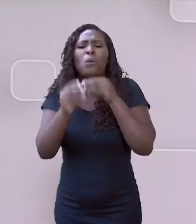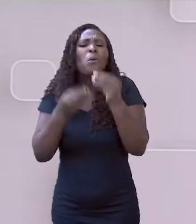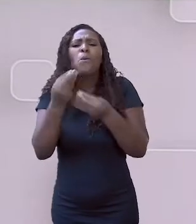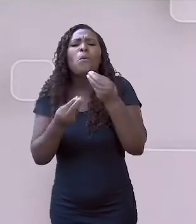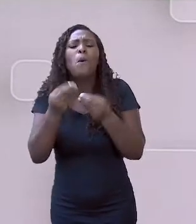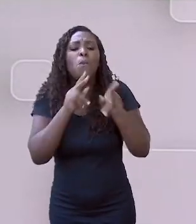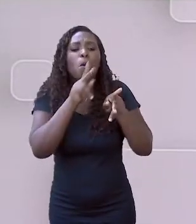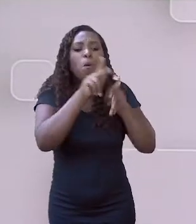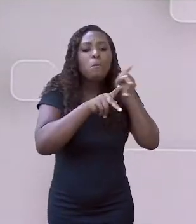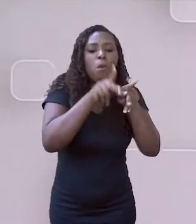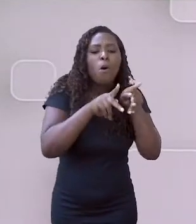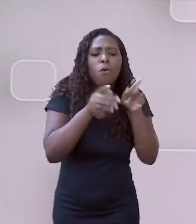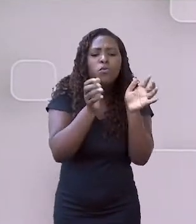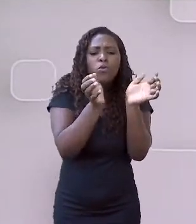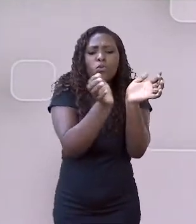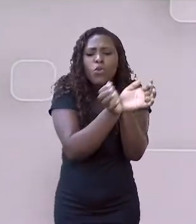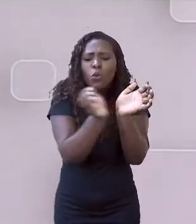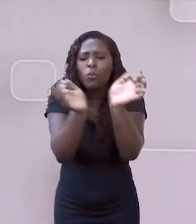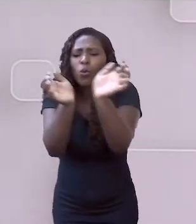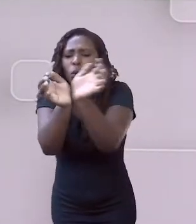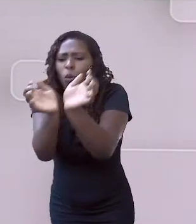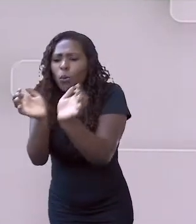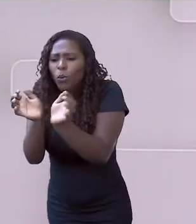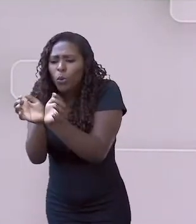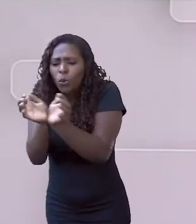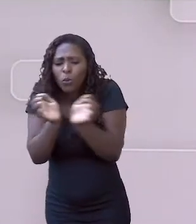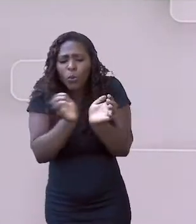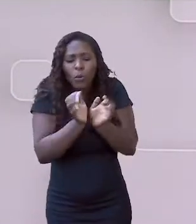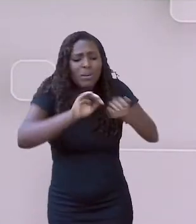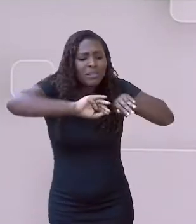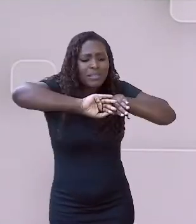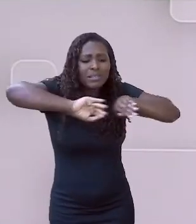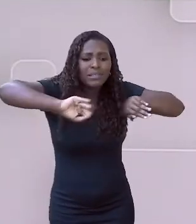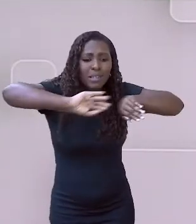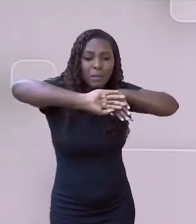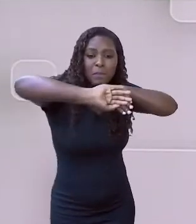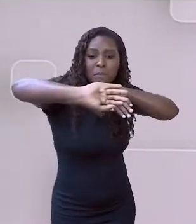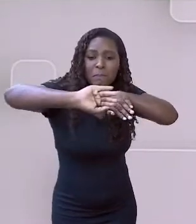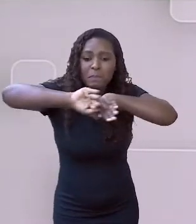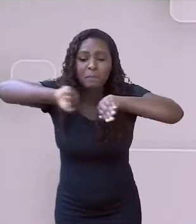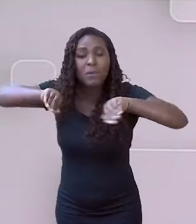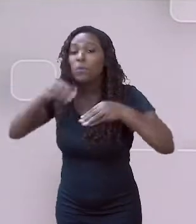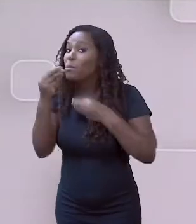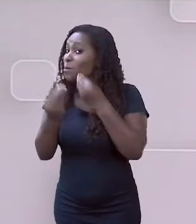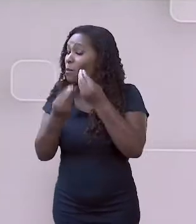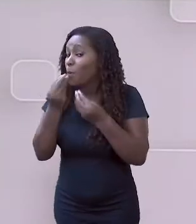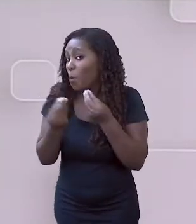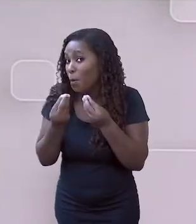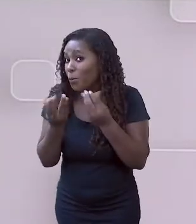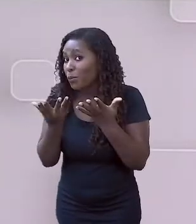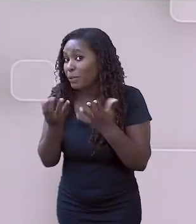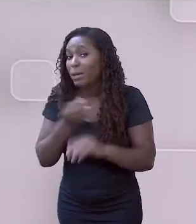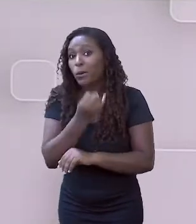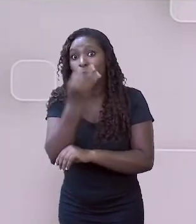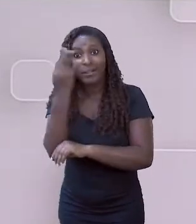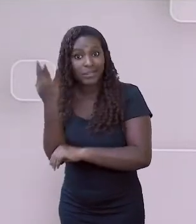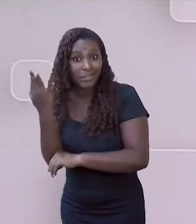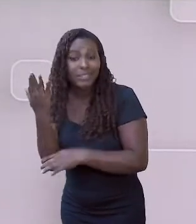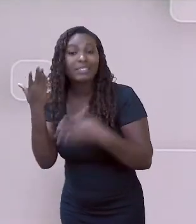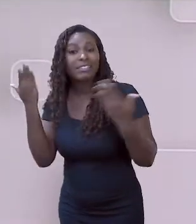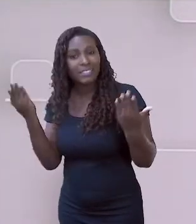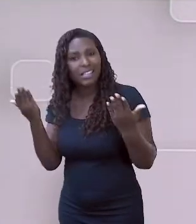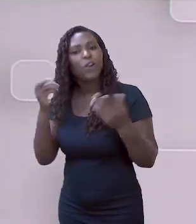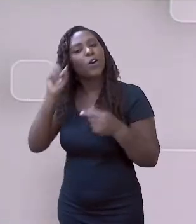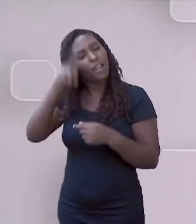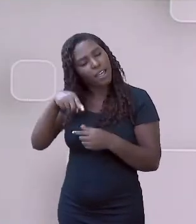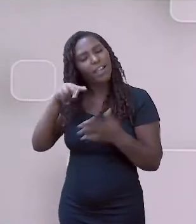são as grandes nações. Porque quando nós falamos sobre, por exemplo, os